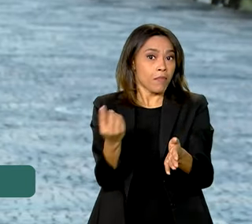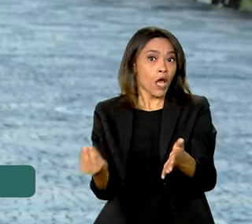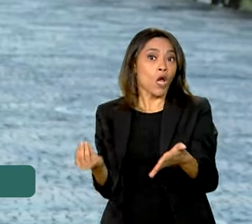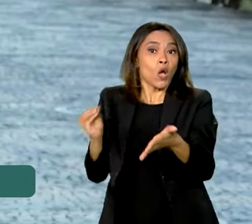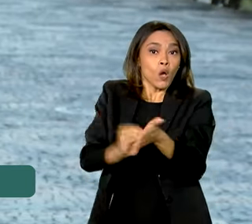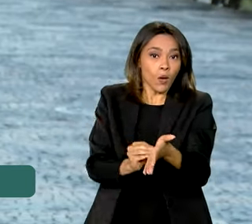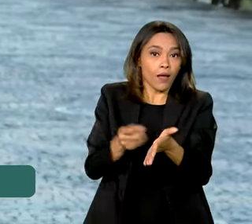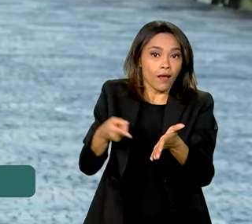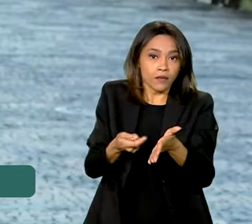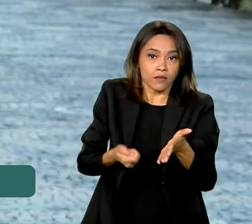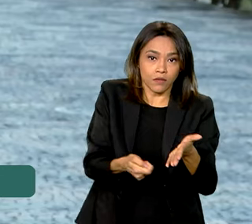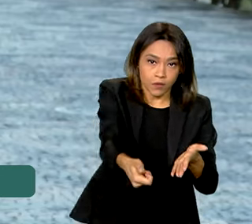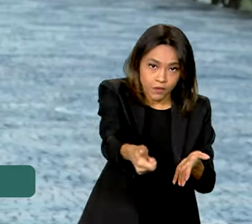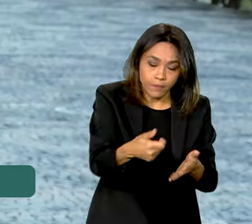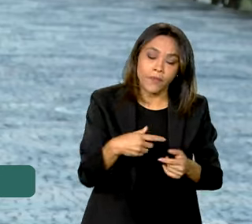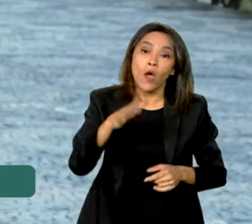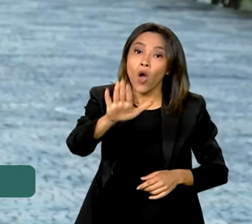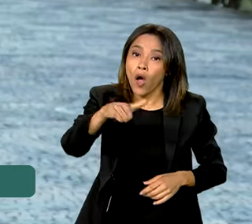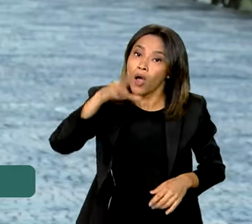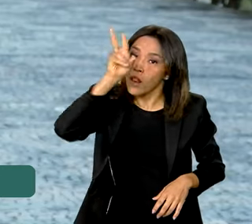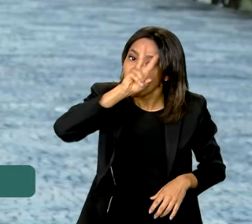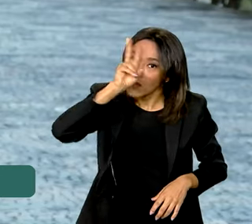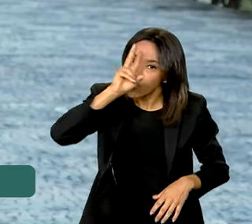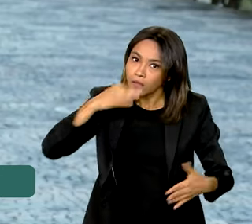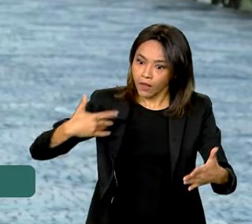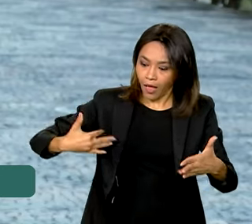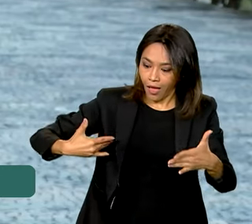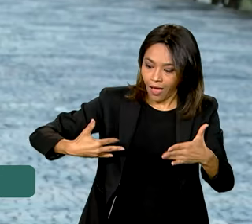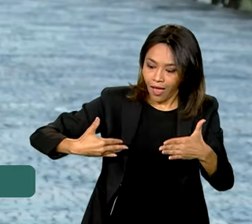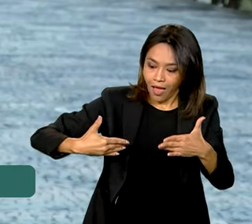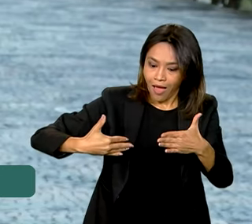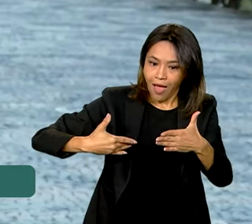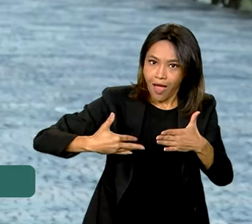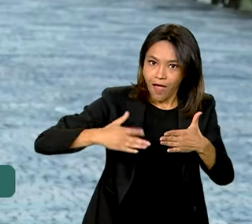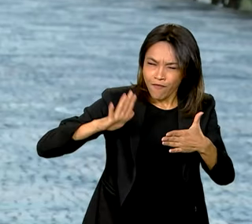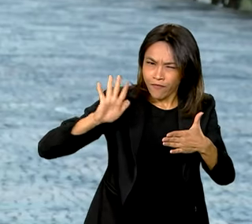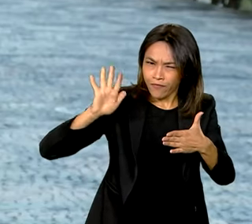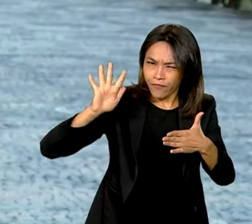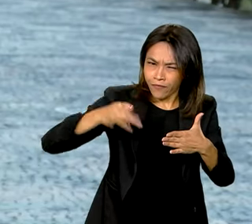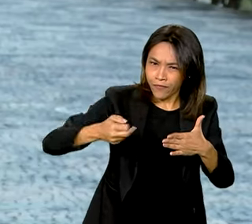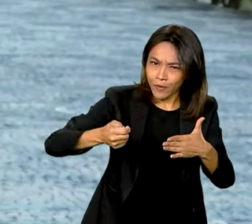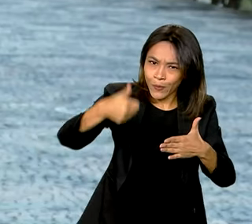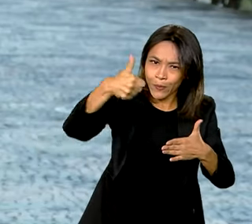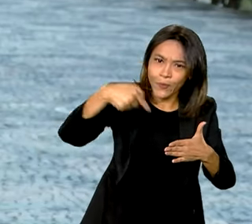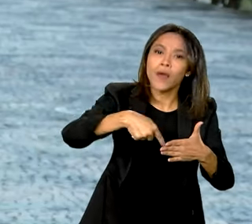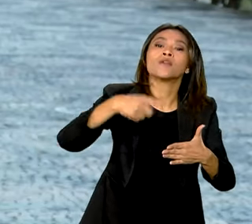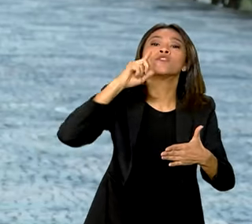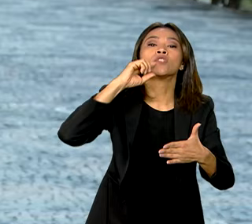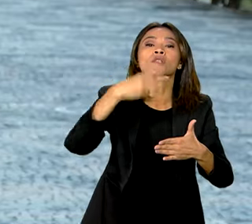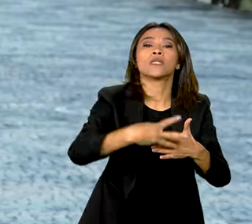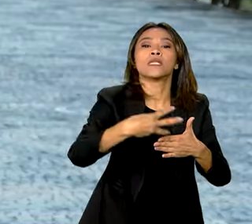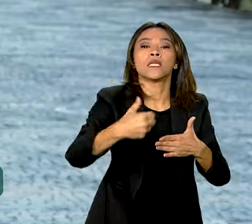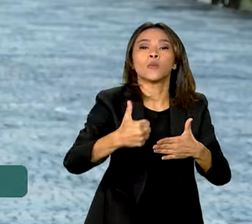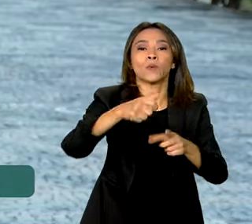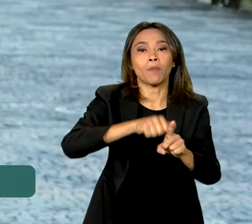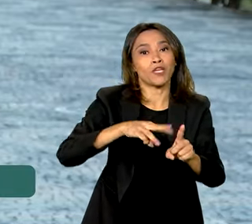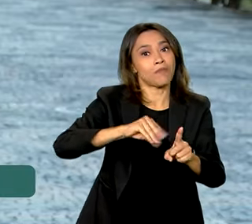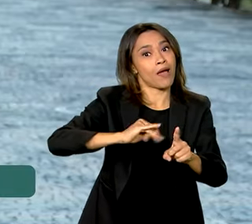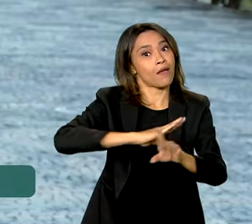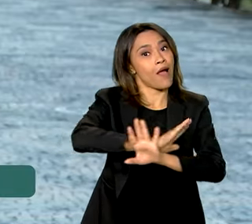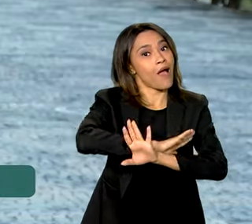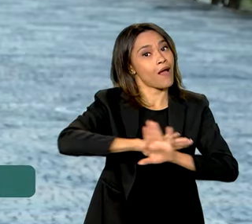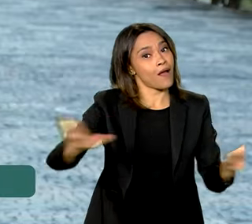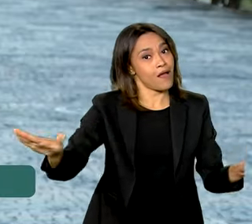doação. Lembrando que a gente está entrando na reta final de entrega do imposto de renda, que é dia 31 de maio, prazo final,